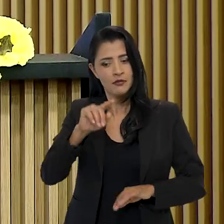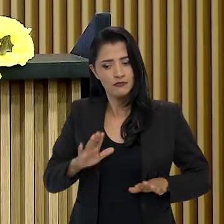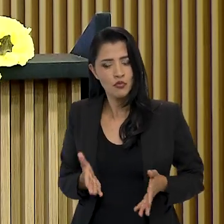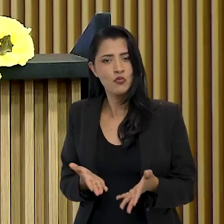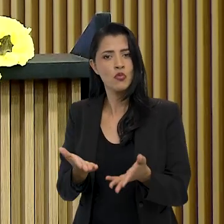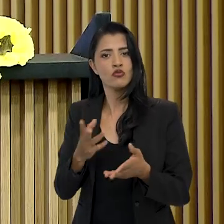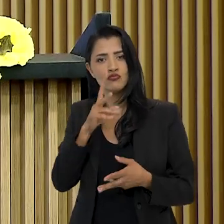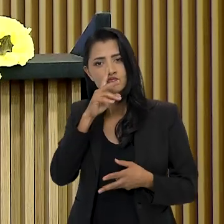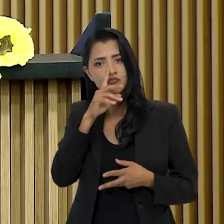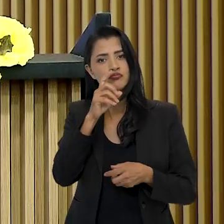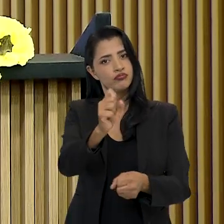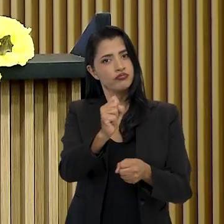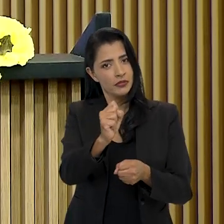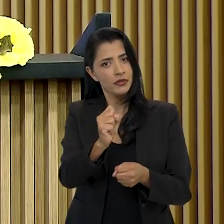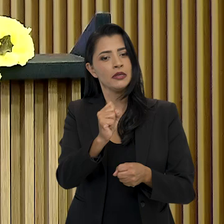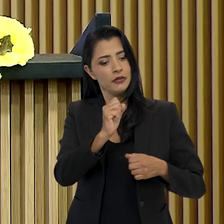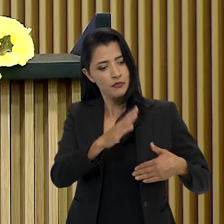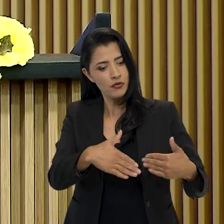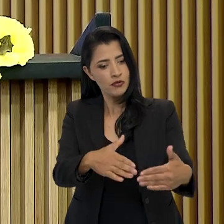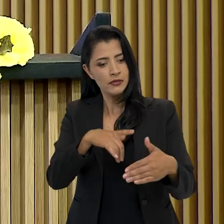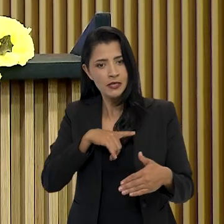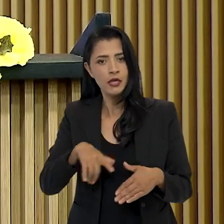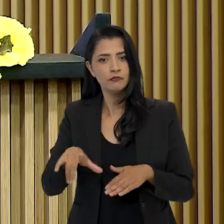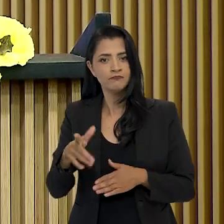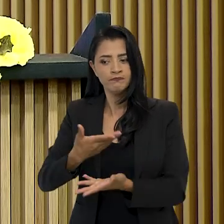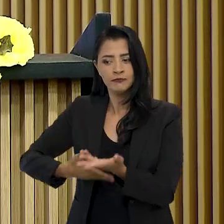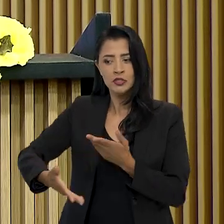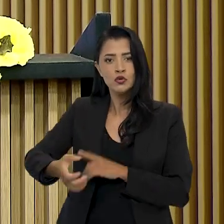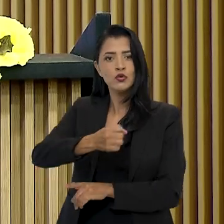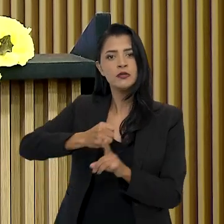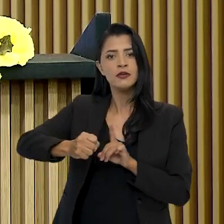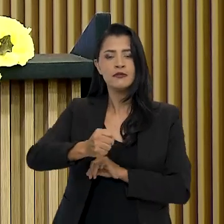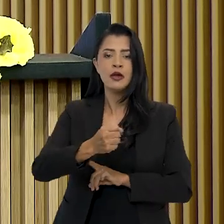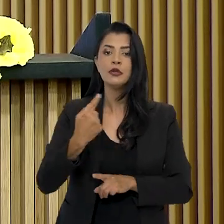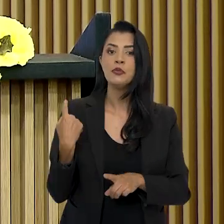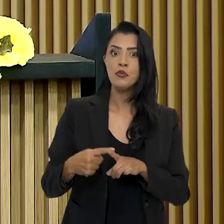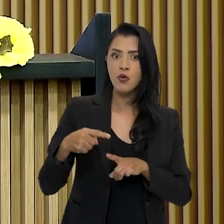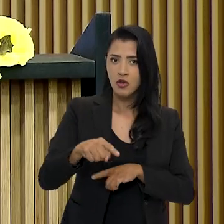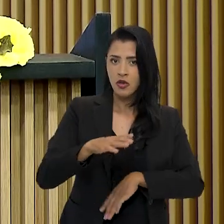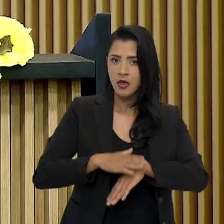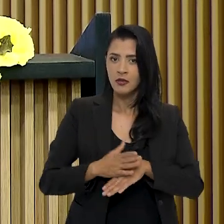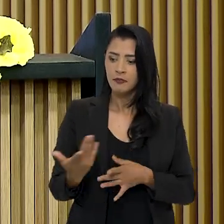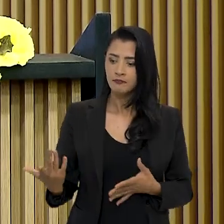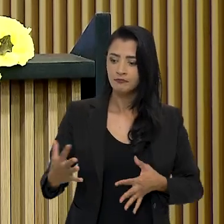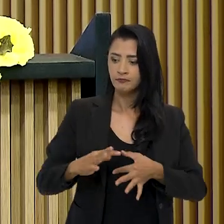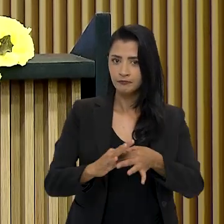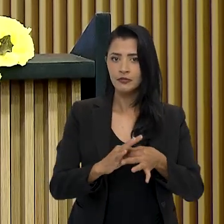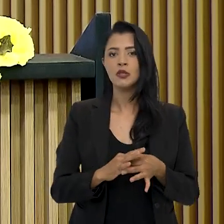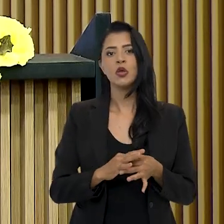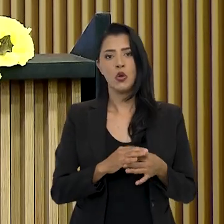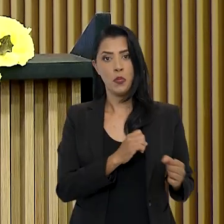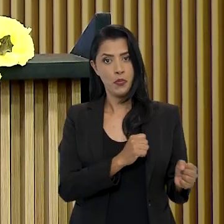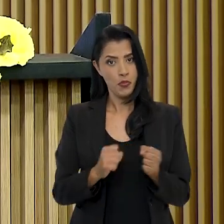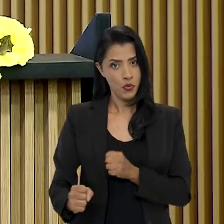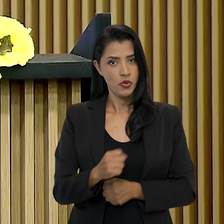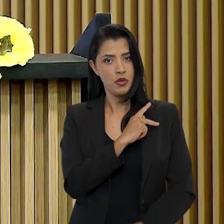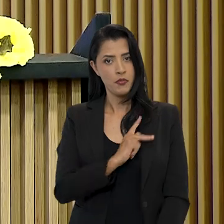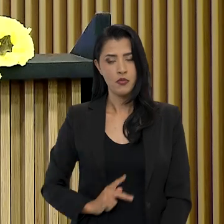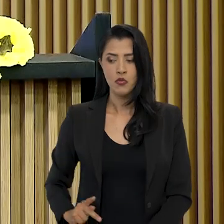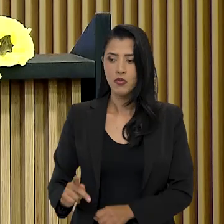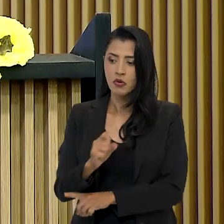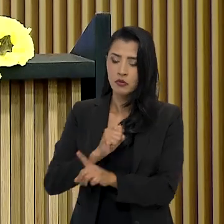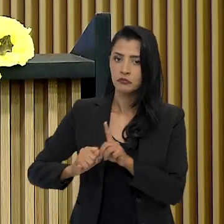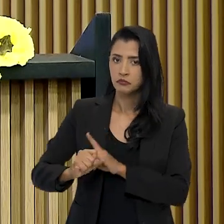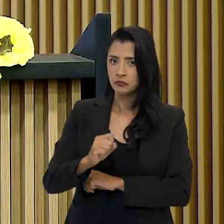que promove o fortalecimento do processo de escuta da sociedade, pois é a partir da integração entre o poder